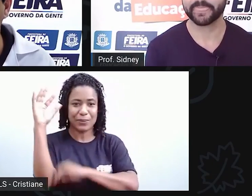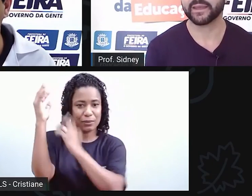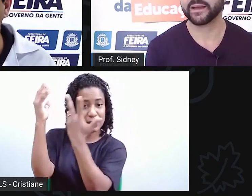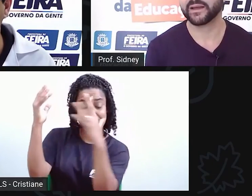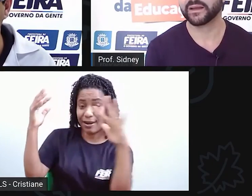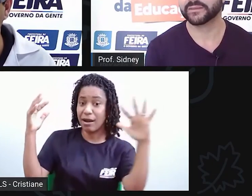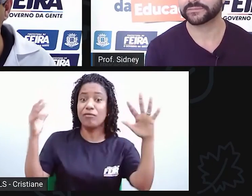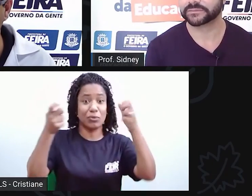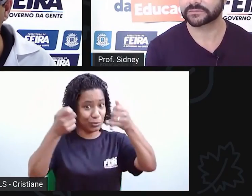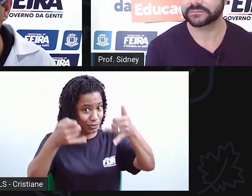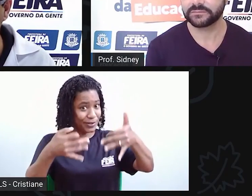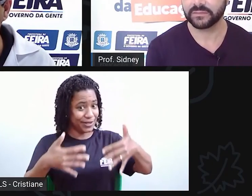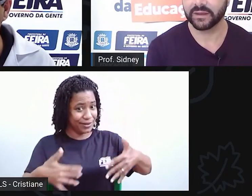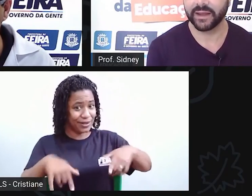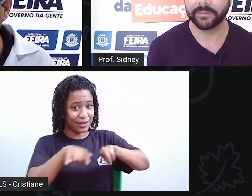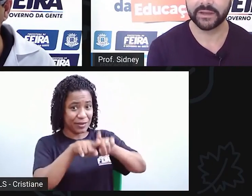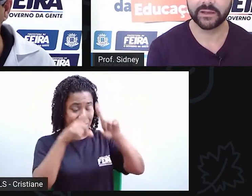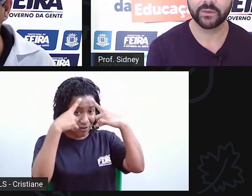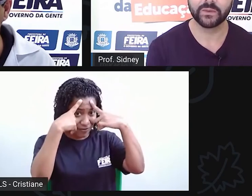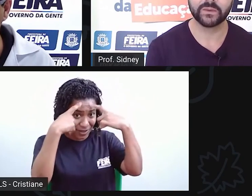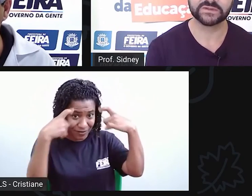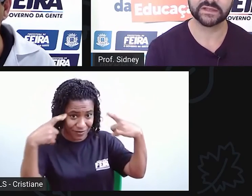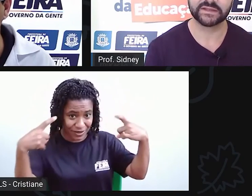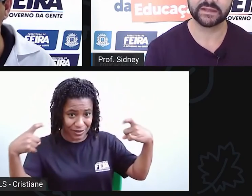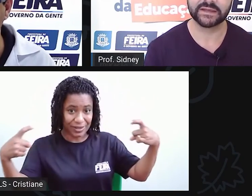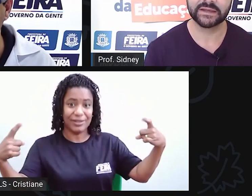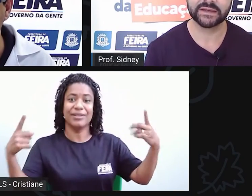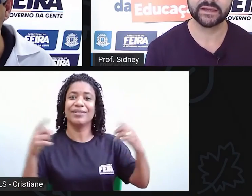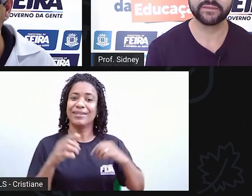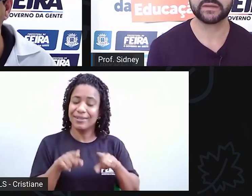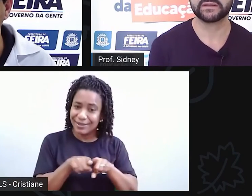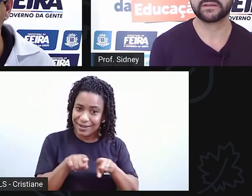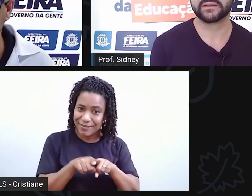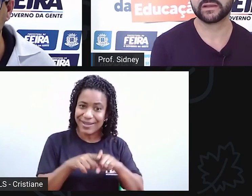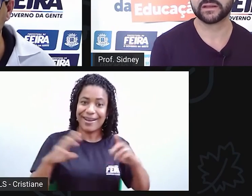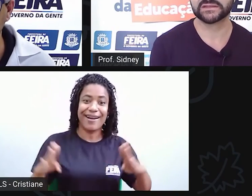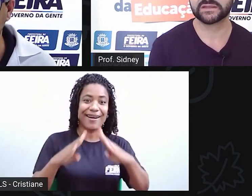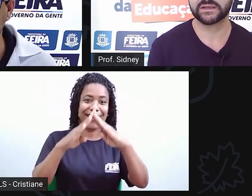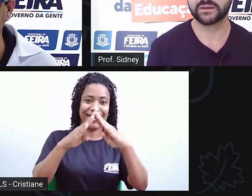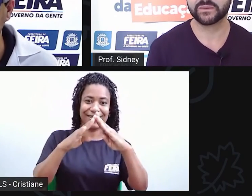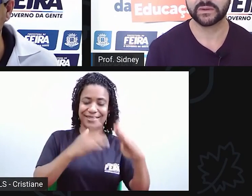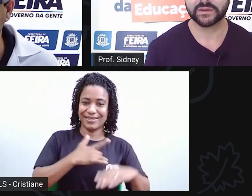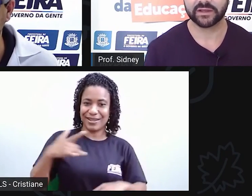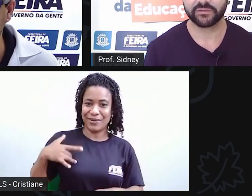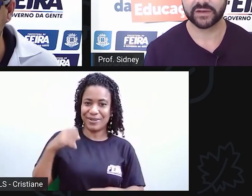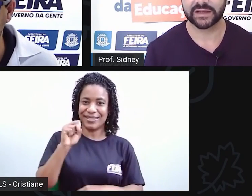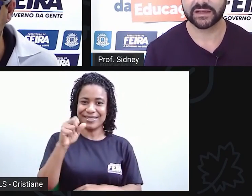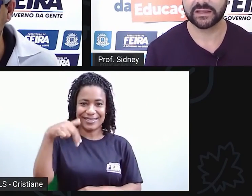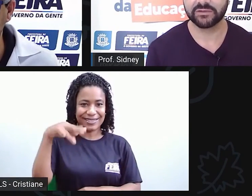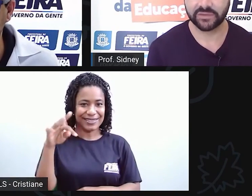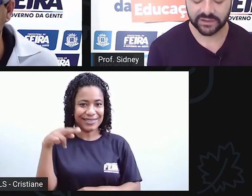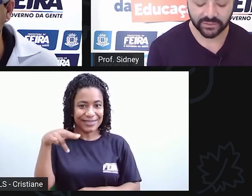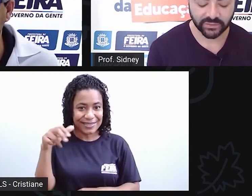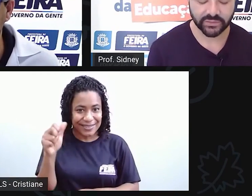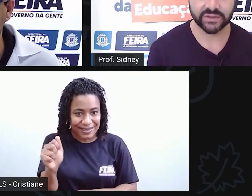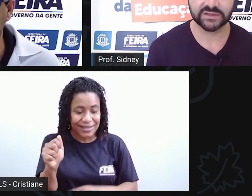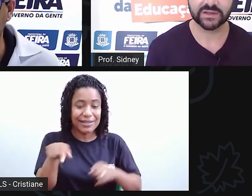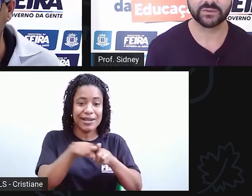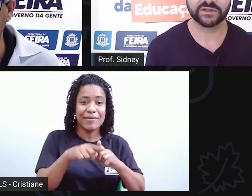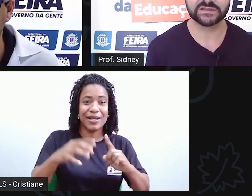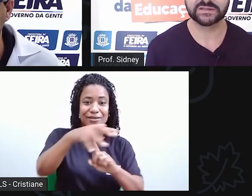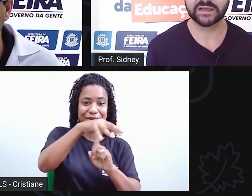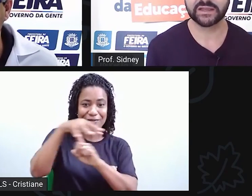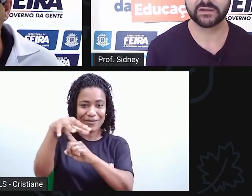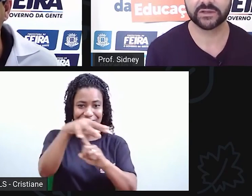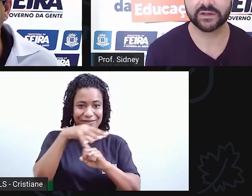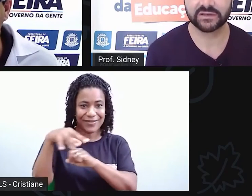abrigo Santana, tem a questão da Feira Livre, tudo isso